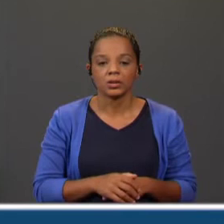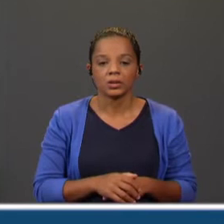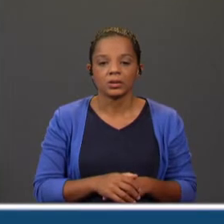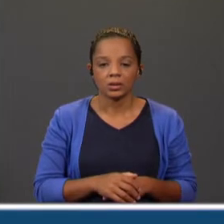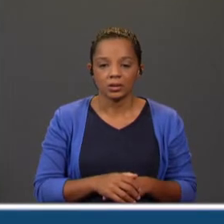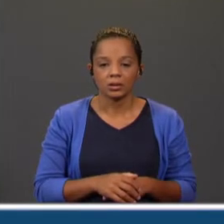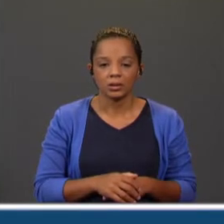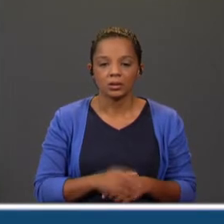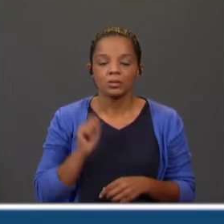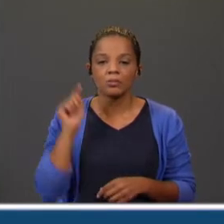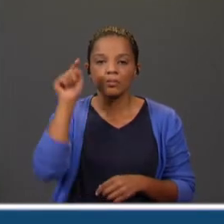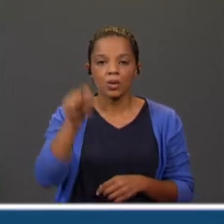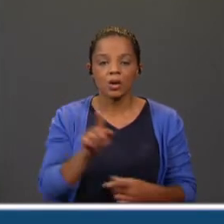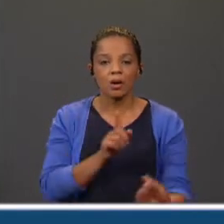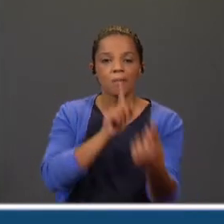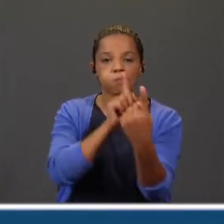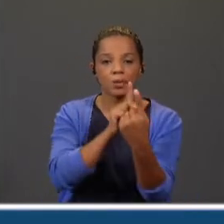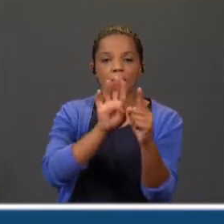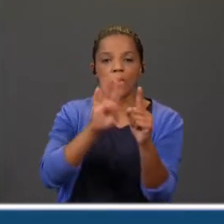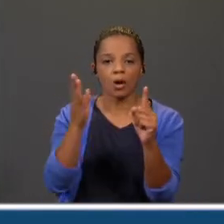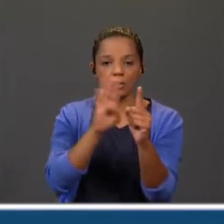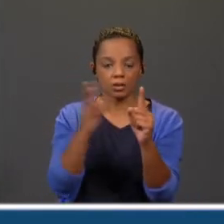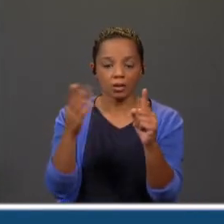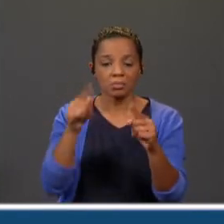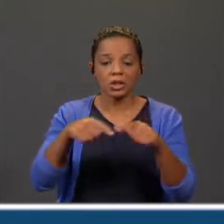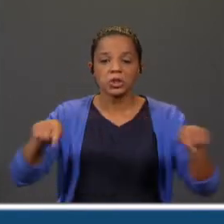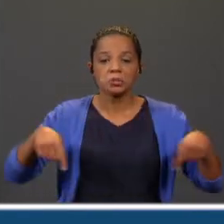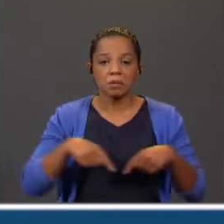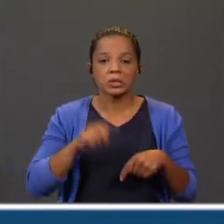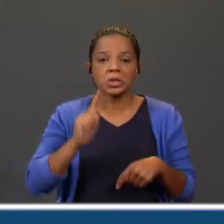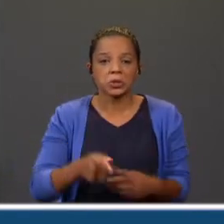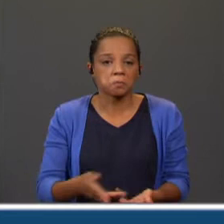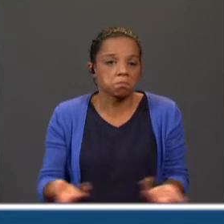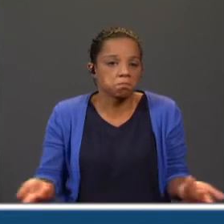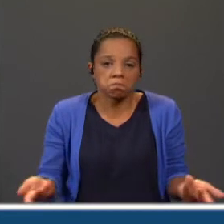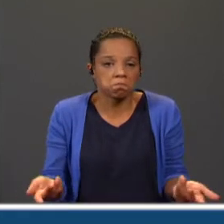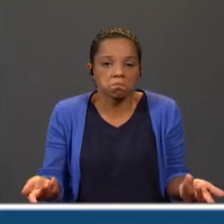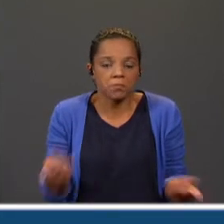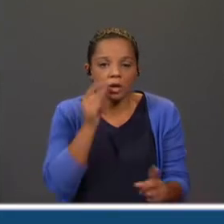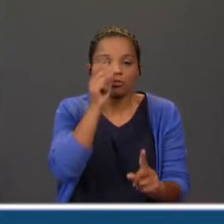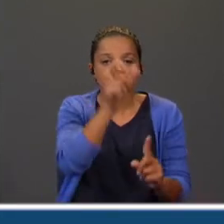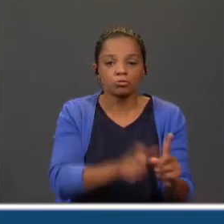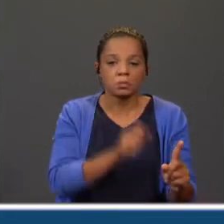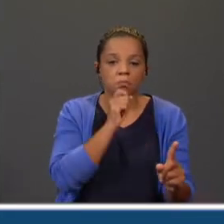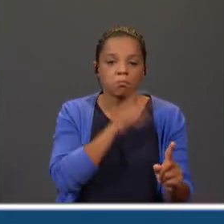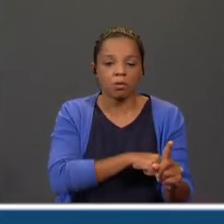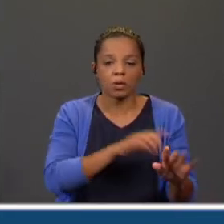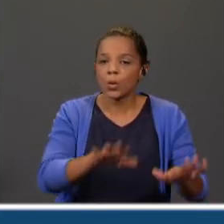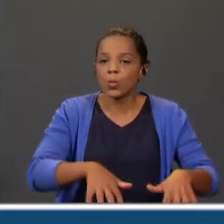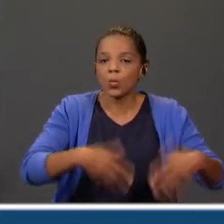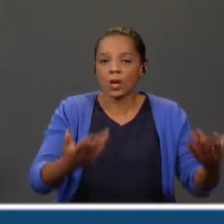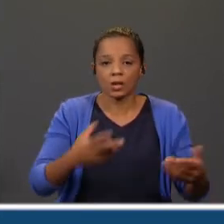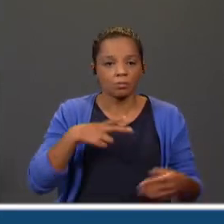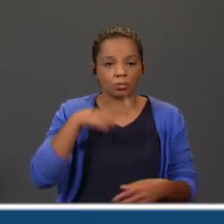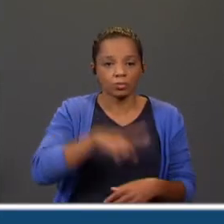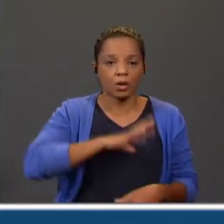que chegou à porta de um lavrador. Que é um espaço que é indefinido. Este lavrador podia estar em qualquer parte